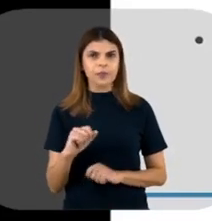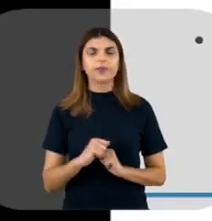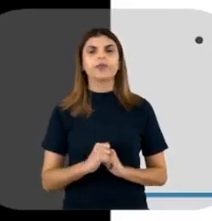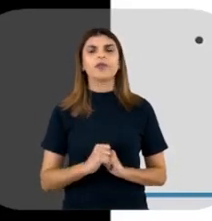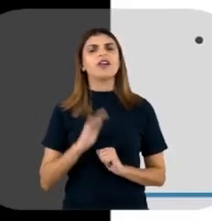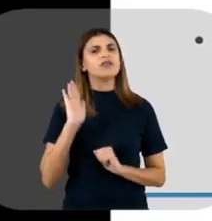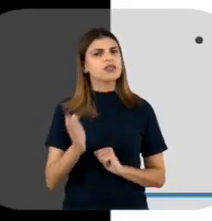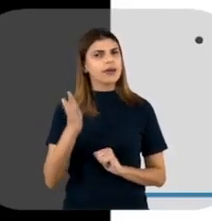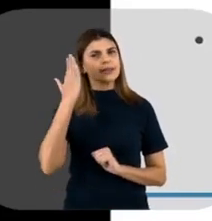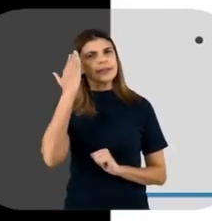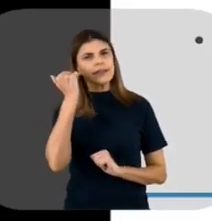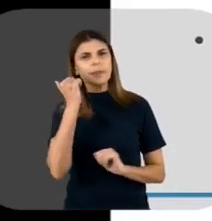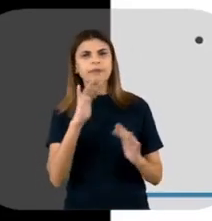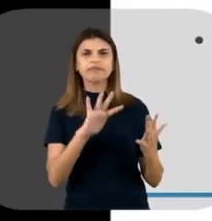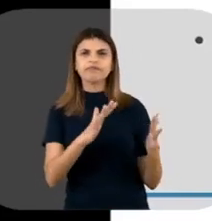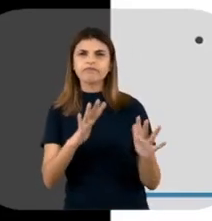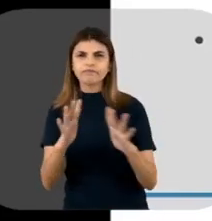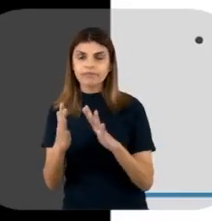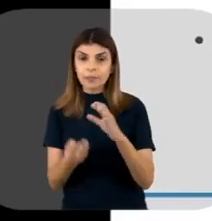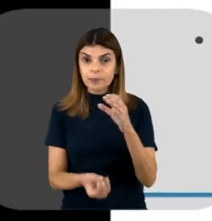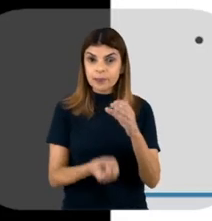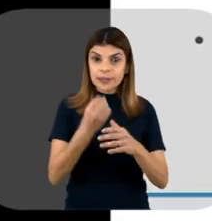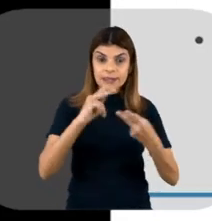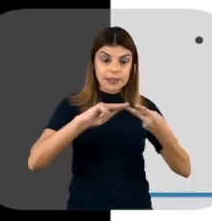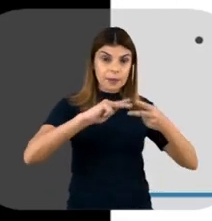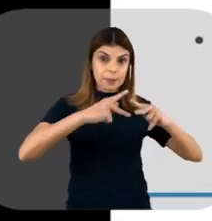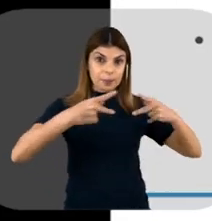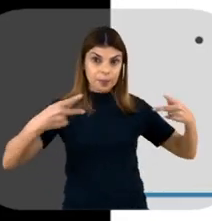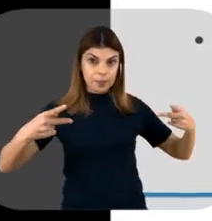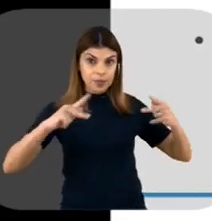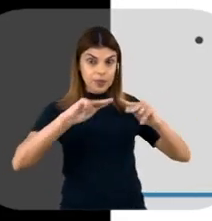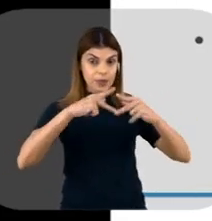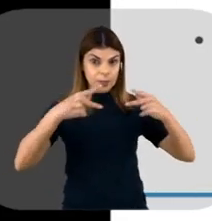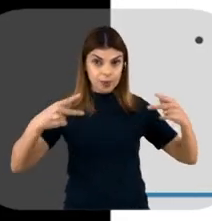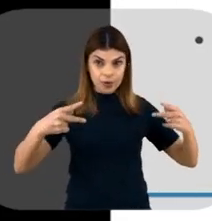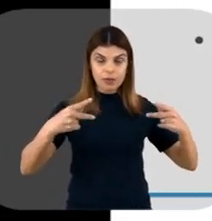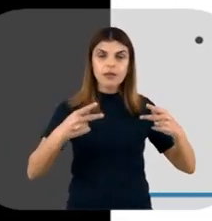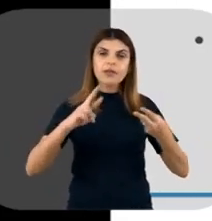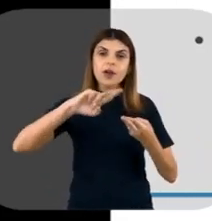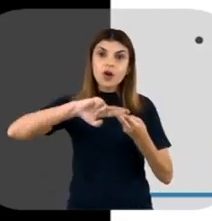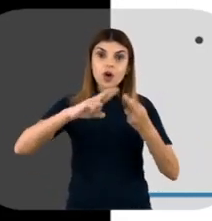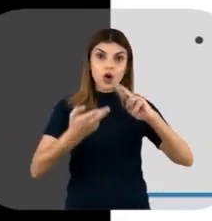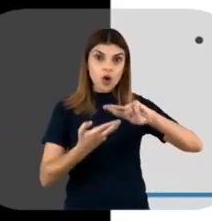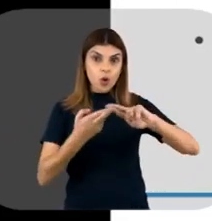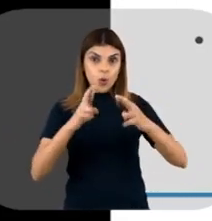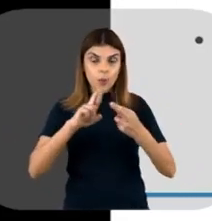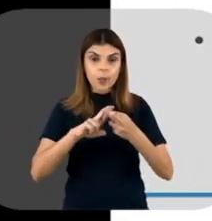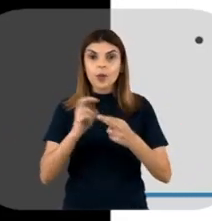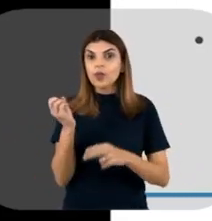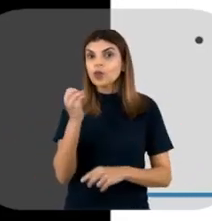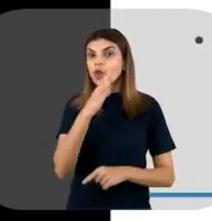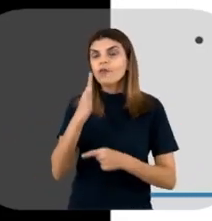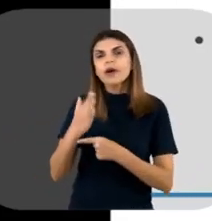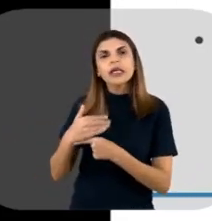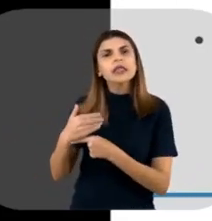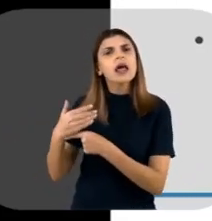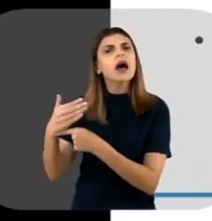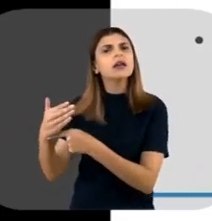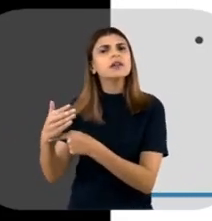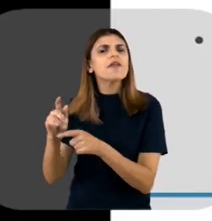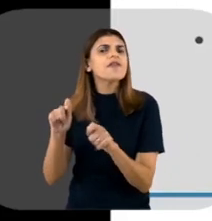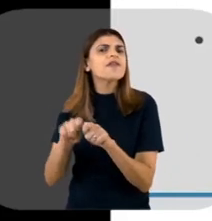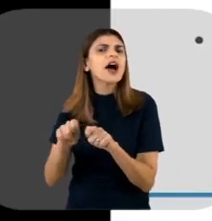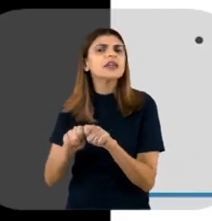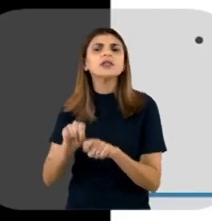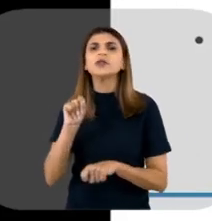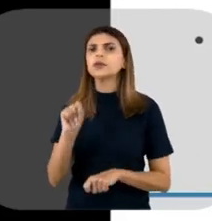Aqui, basicamente, é para, vamos dizer assim, que é para produzir uma proteína recombinante, a partir dessa tecnologia, o que é necessário